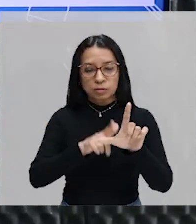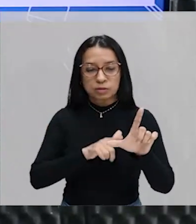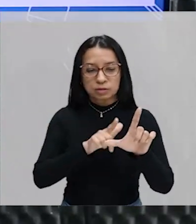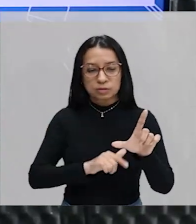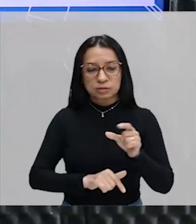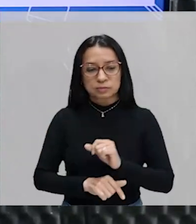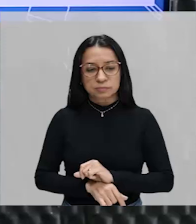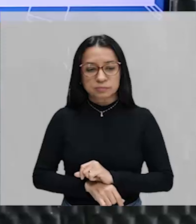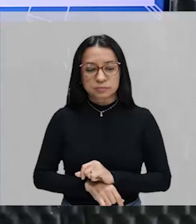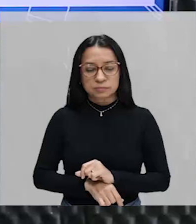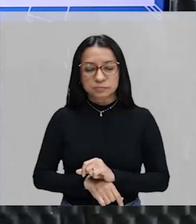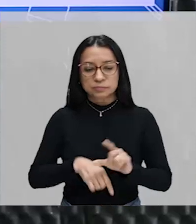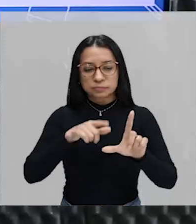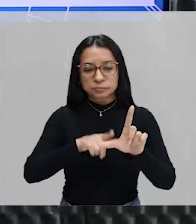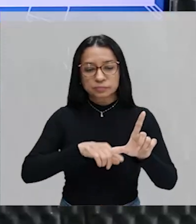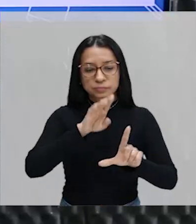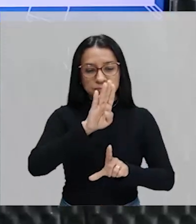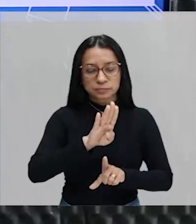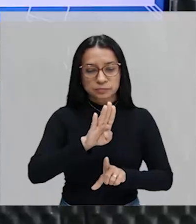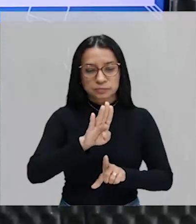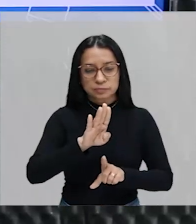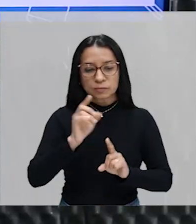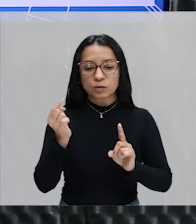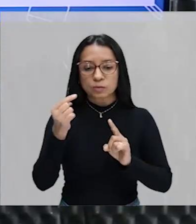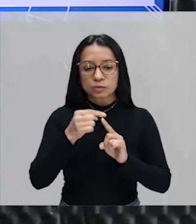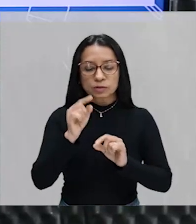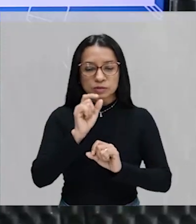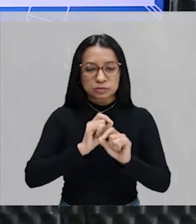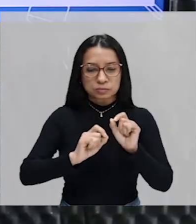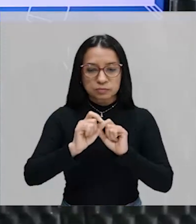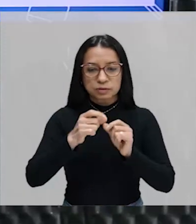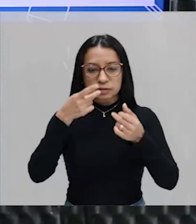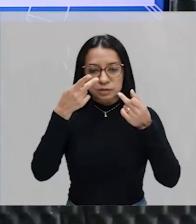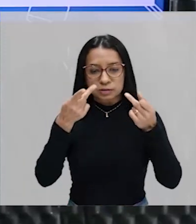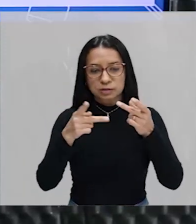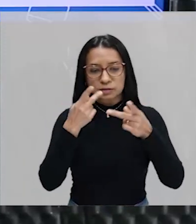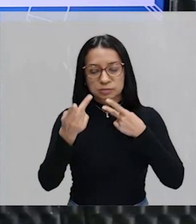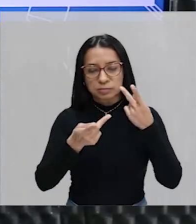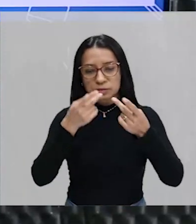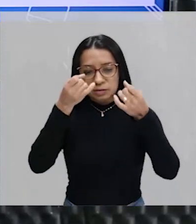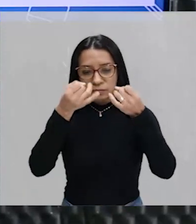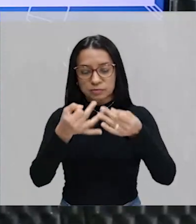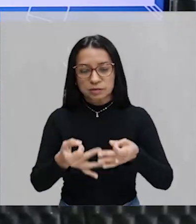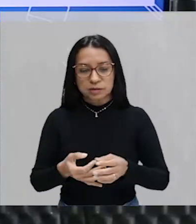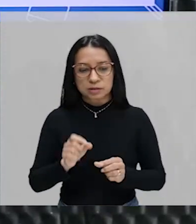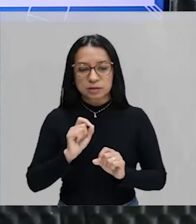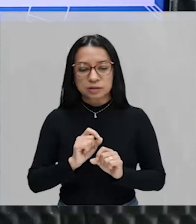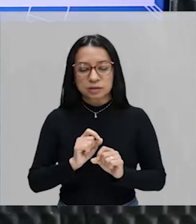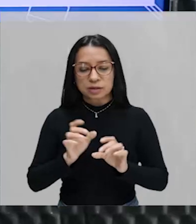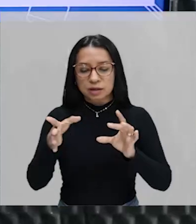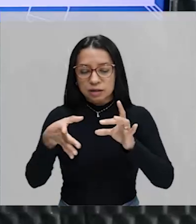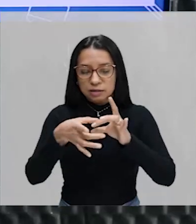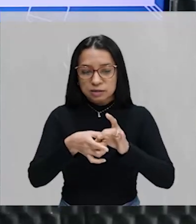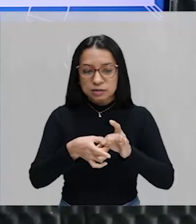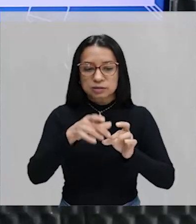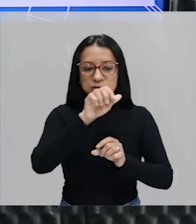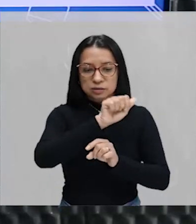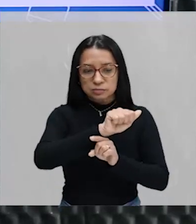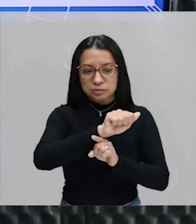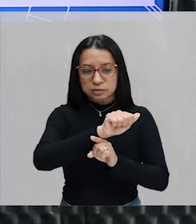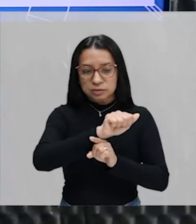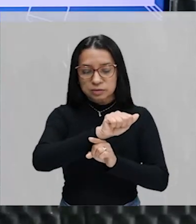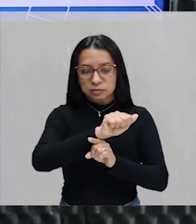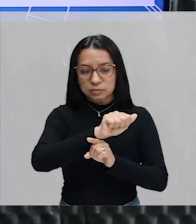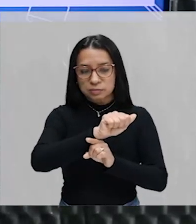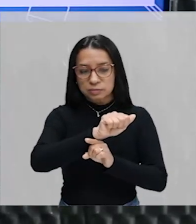Na letra B, o nosso objetivo aqui é dizer, né, a interseção de A com a